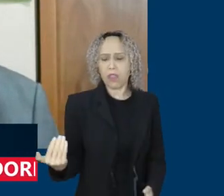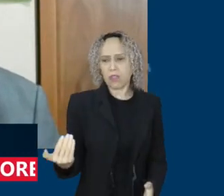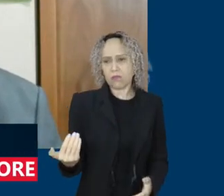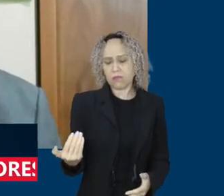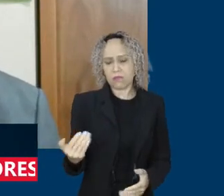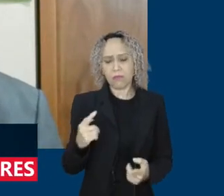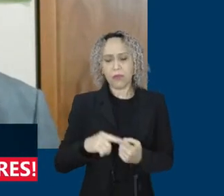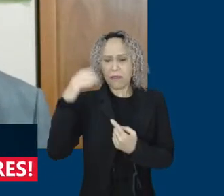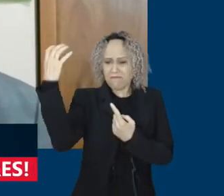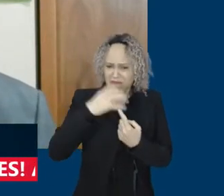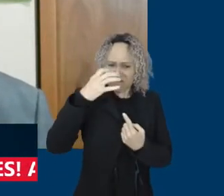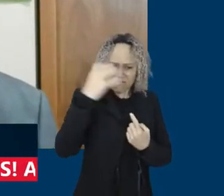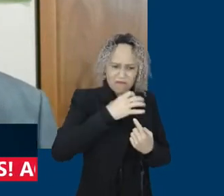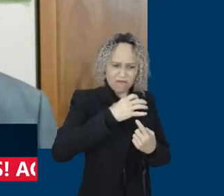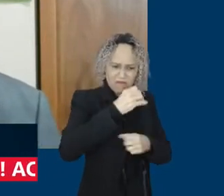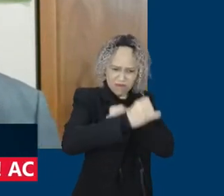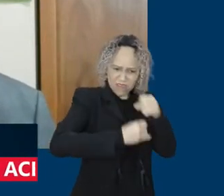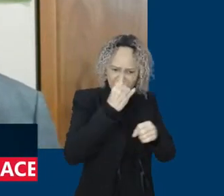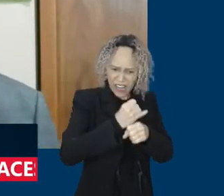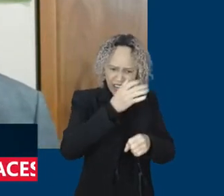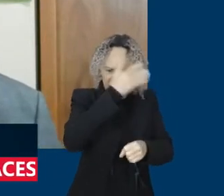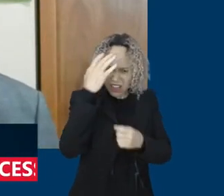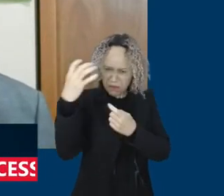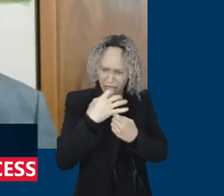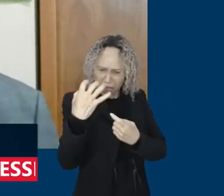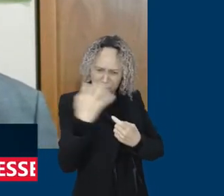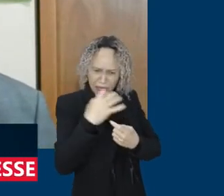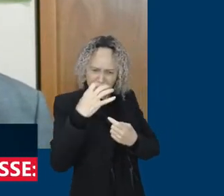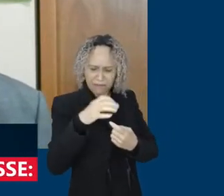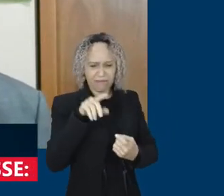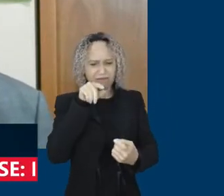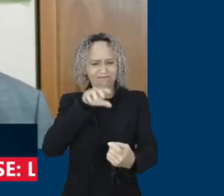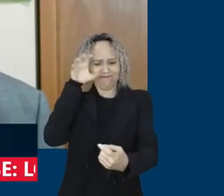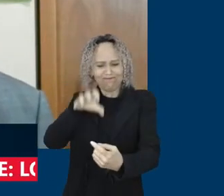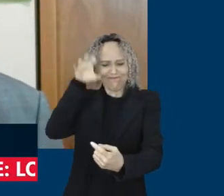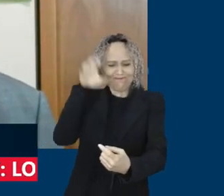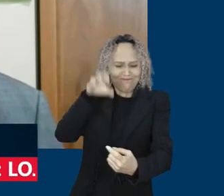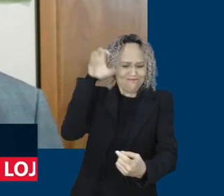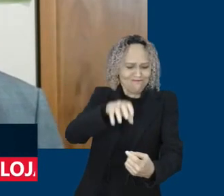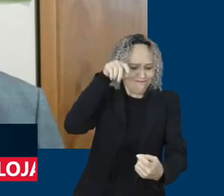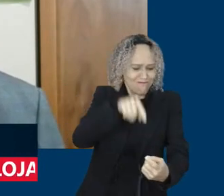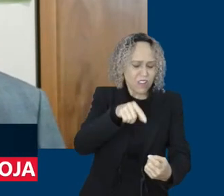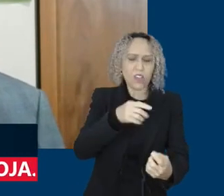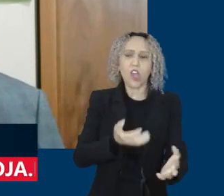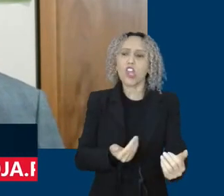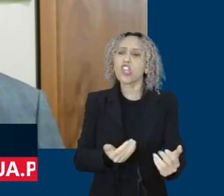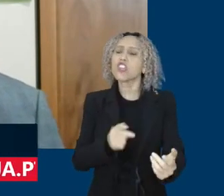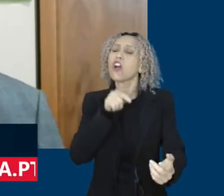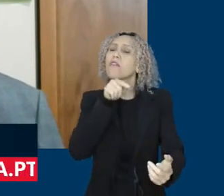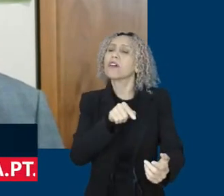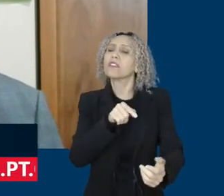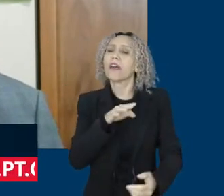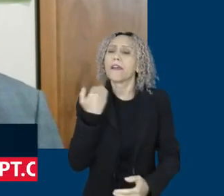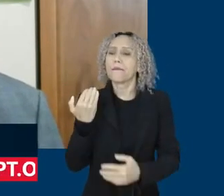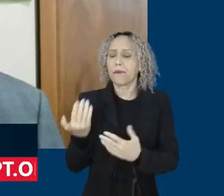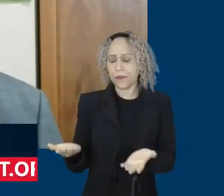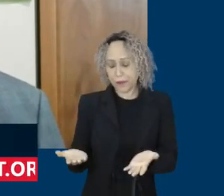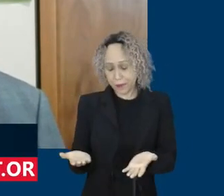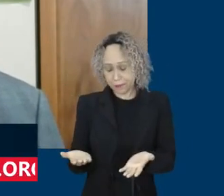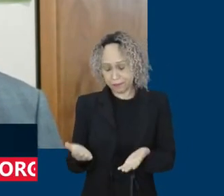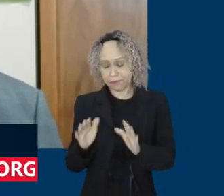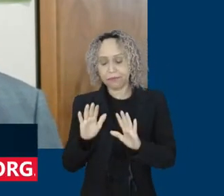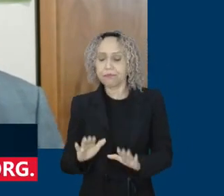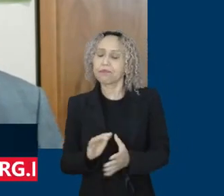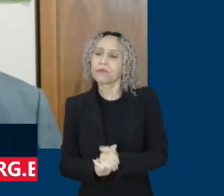estimulada exatamente nas plataformas e eles não tomaram medida nenhuma, pelo contrário, estimularam, deixaram que os algoritmos